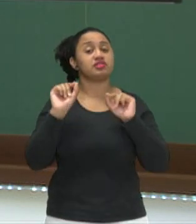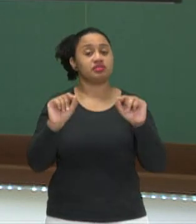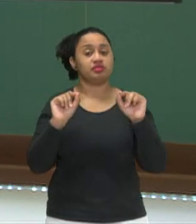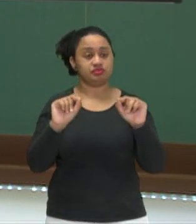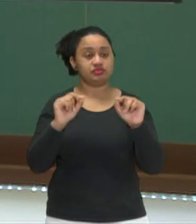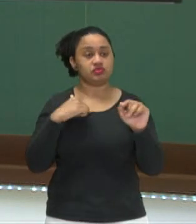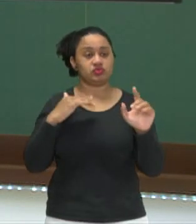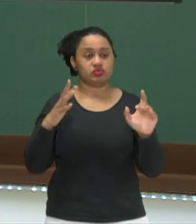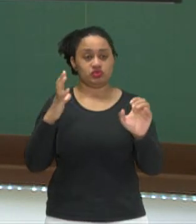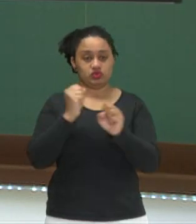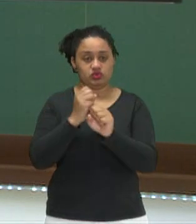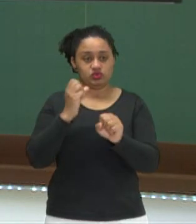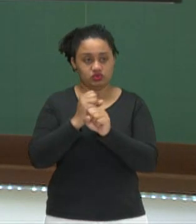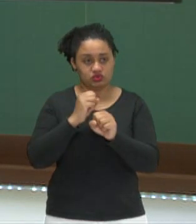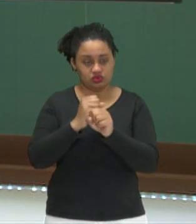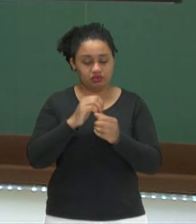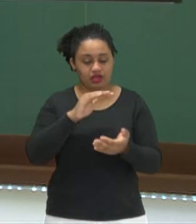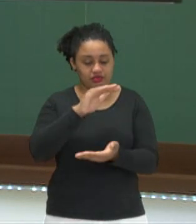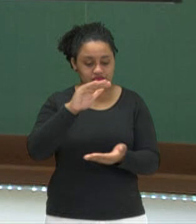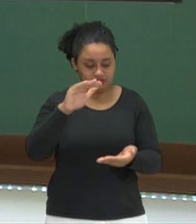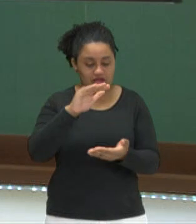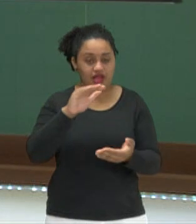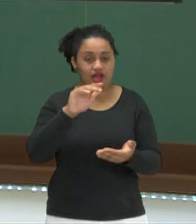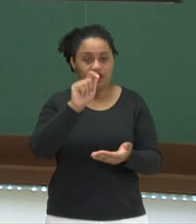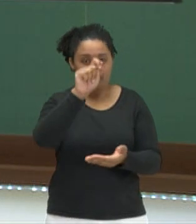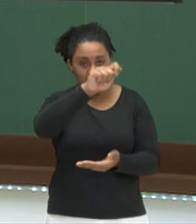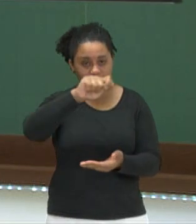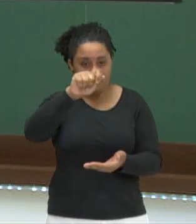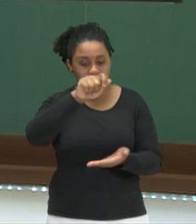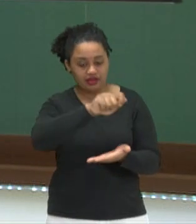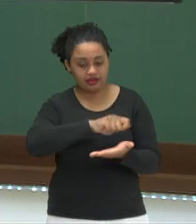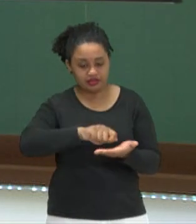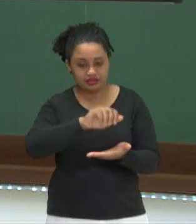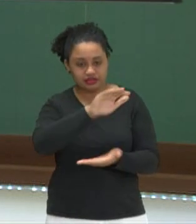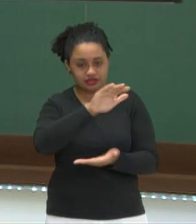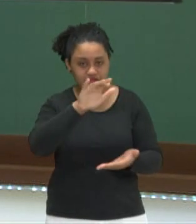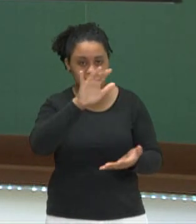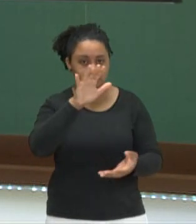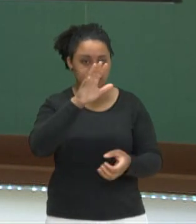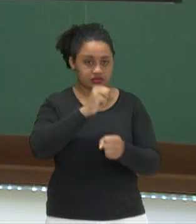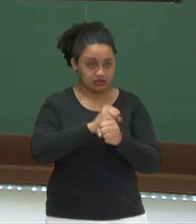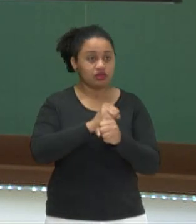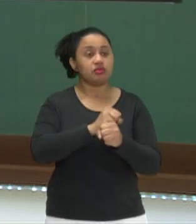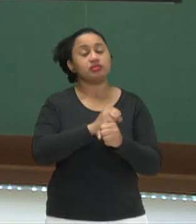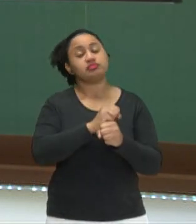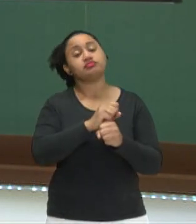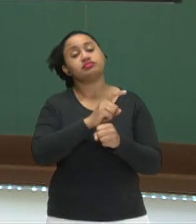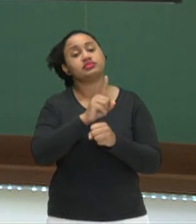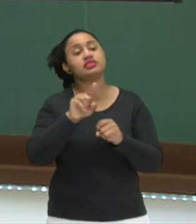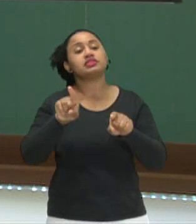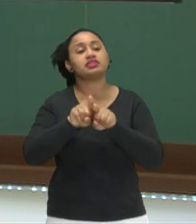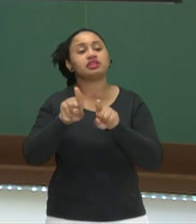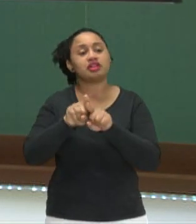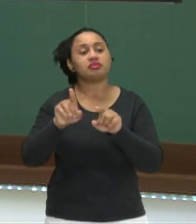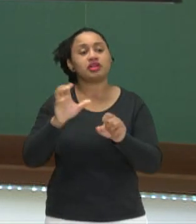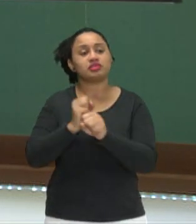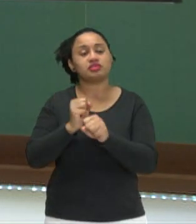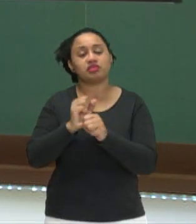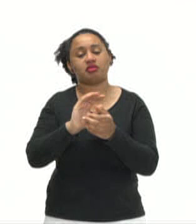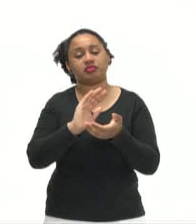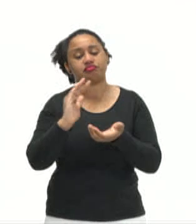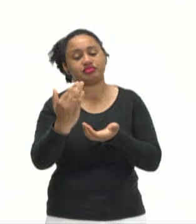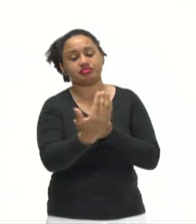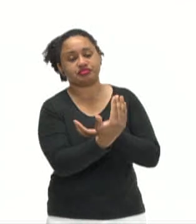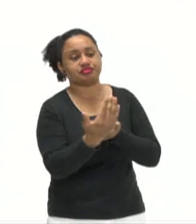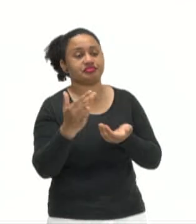Eu vou somar as duas áreas áreas da base, seja a fórmula que eu vou utilizar, mais a área lateral,